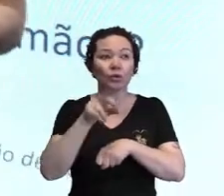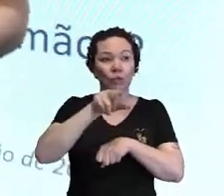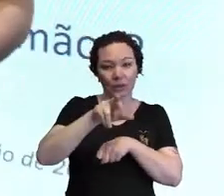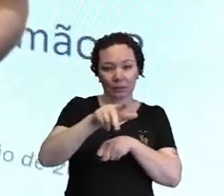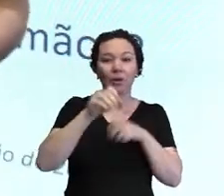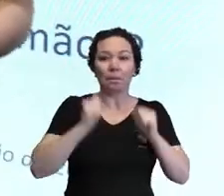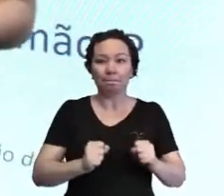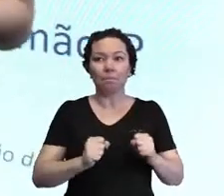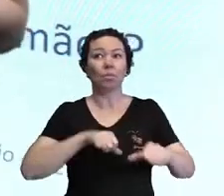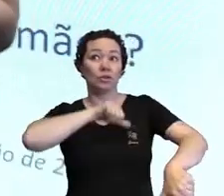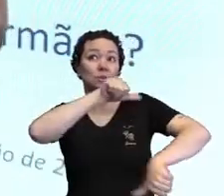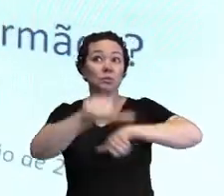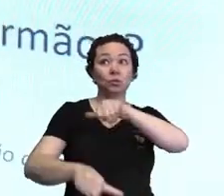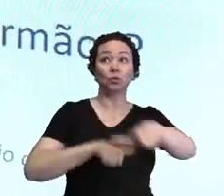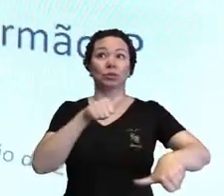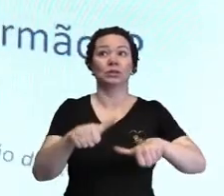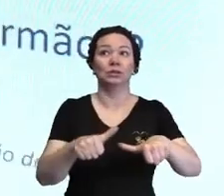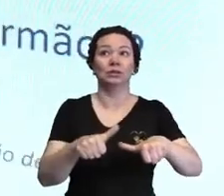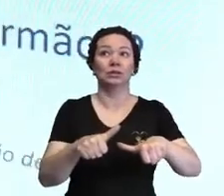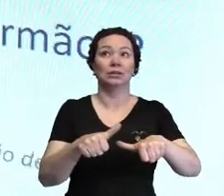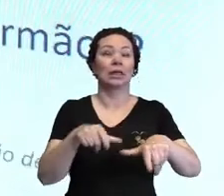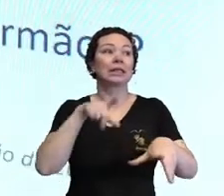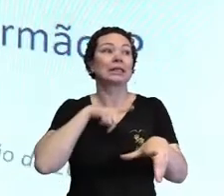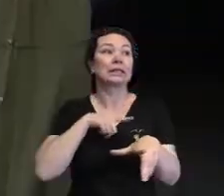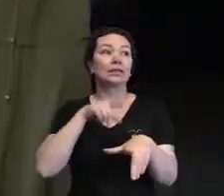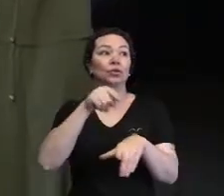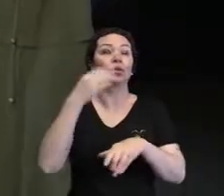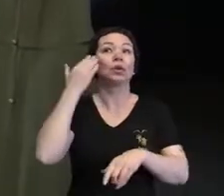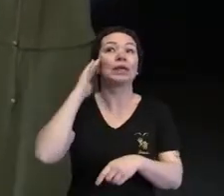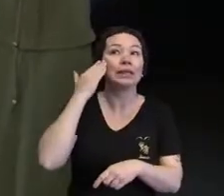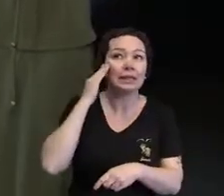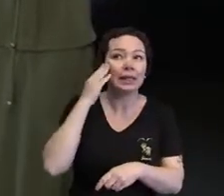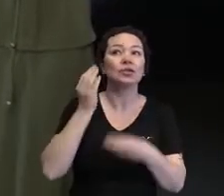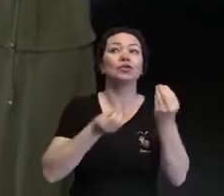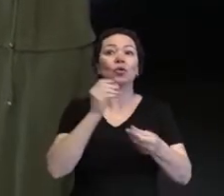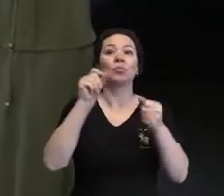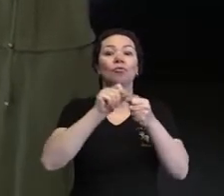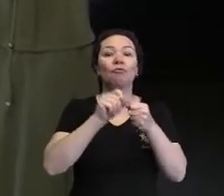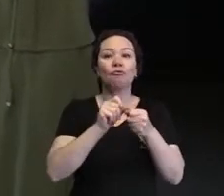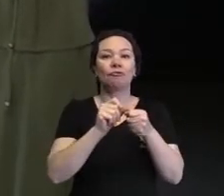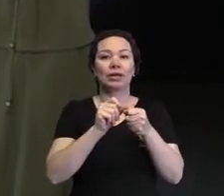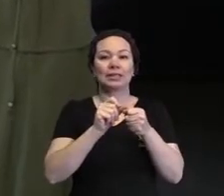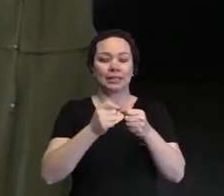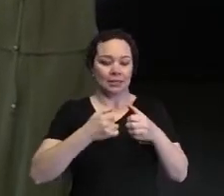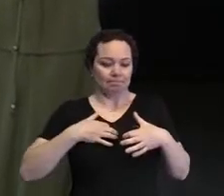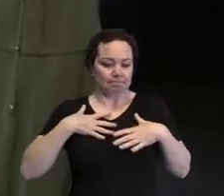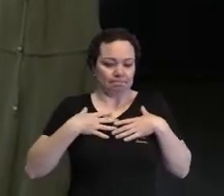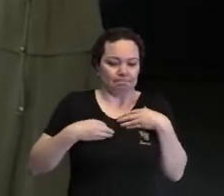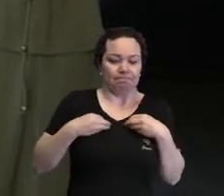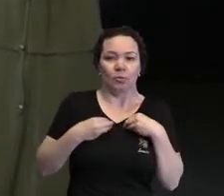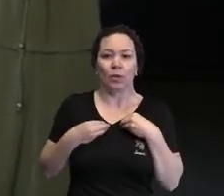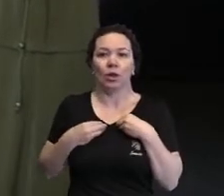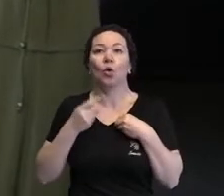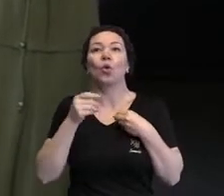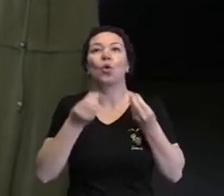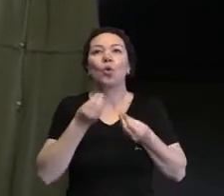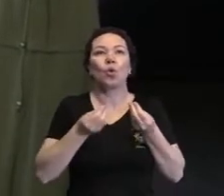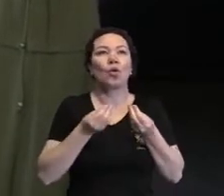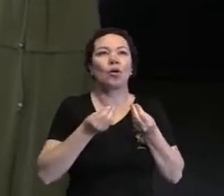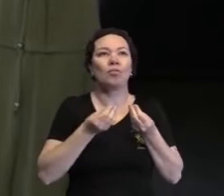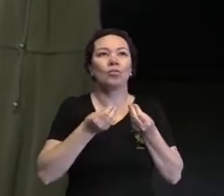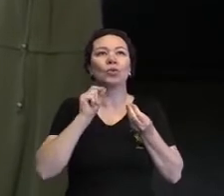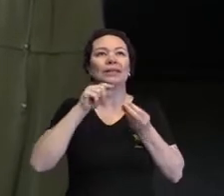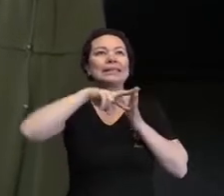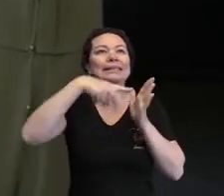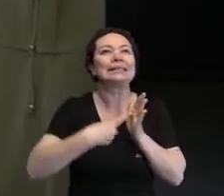fato, transformadores a partir do momento que entendem como ressignificar esses sentimentos? E entendem como agir